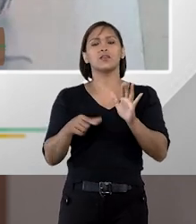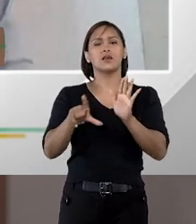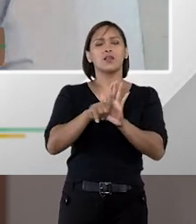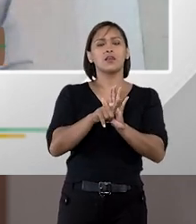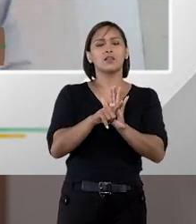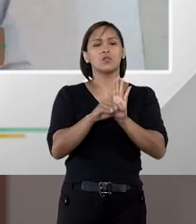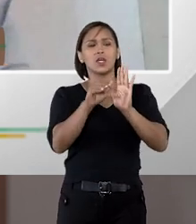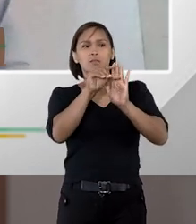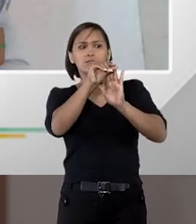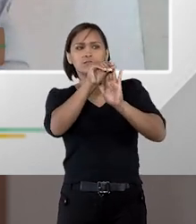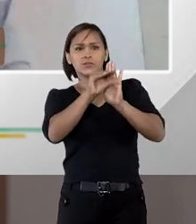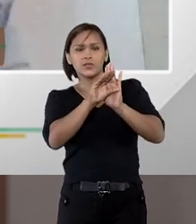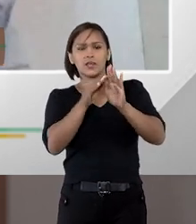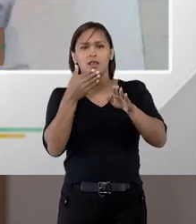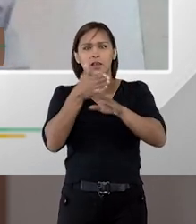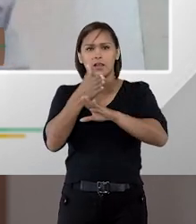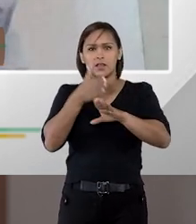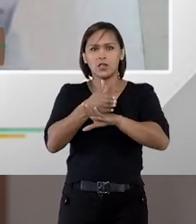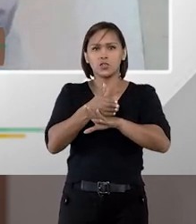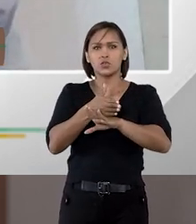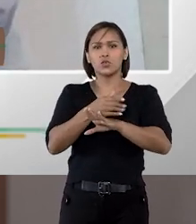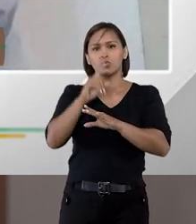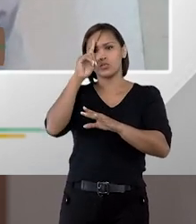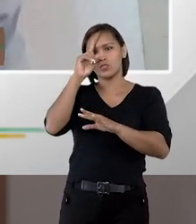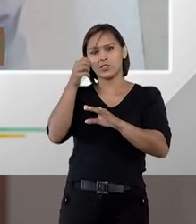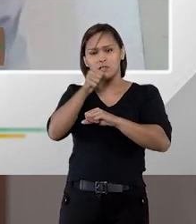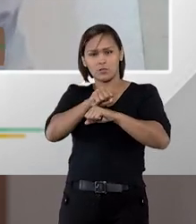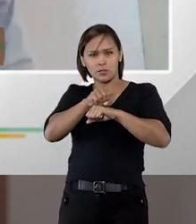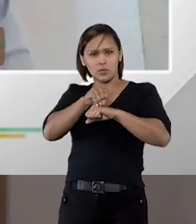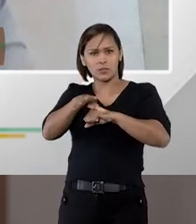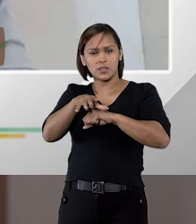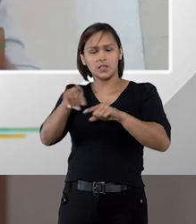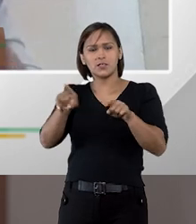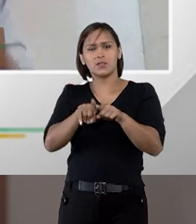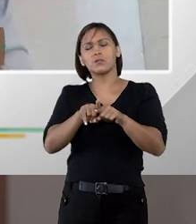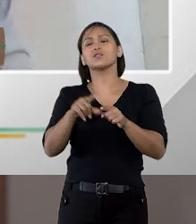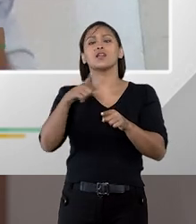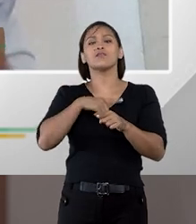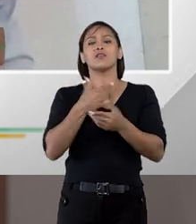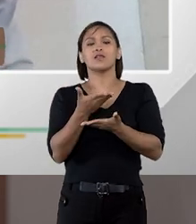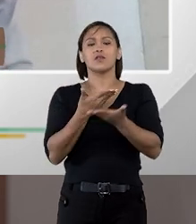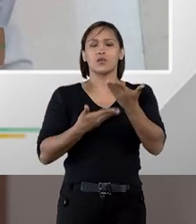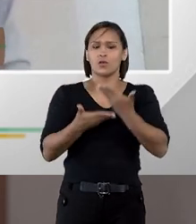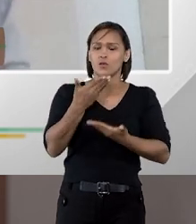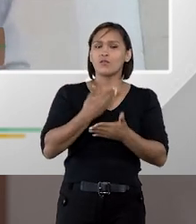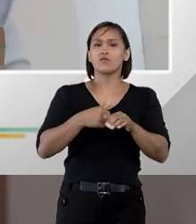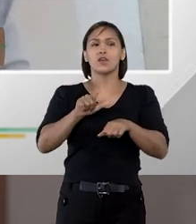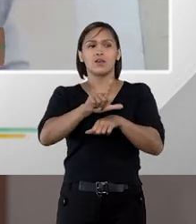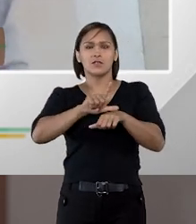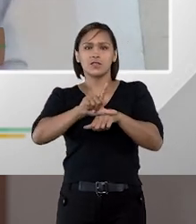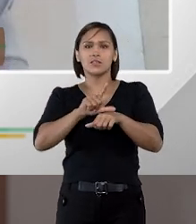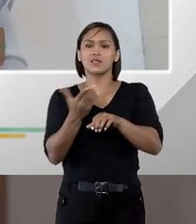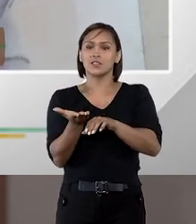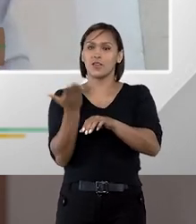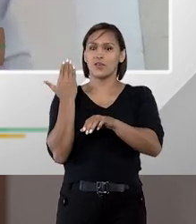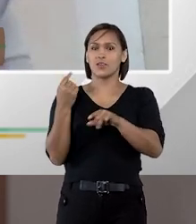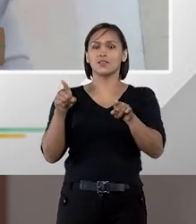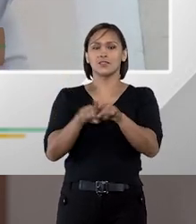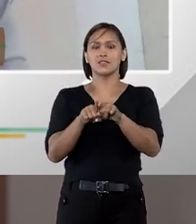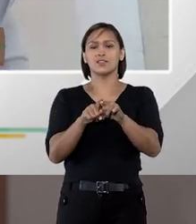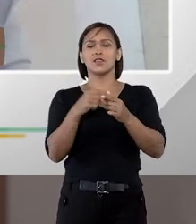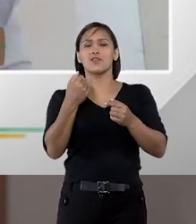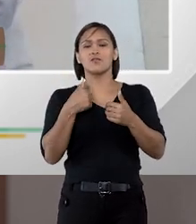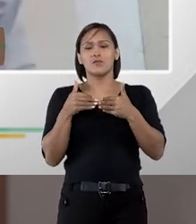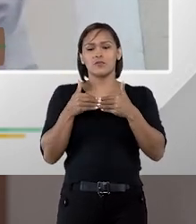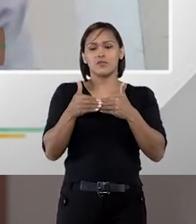a lei não tem vacácio, então ela entrou em vigor na data da publicação, mas ela vai ter que conviver com uma legislação anterior